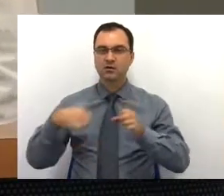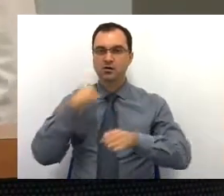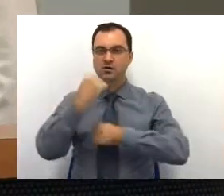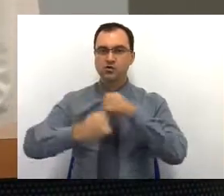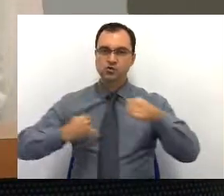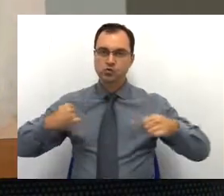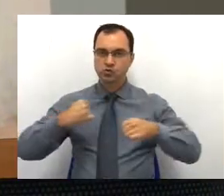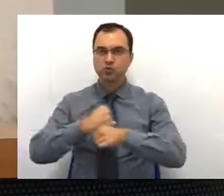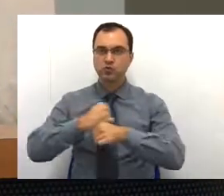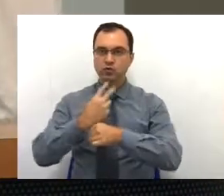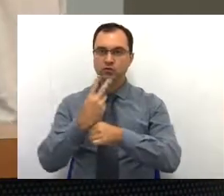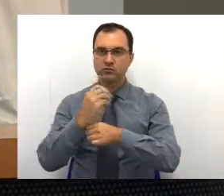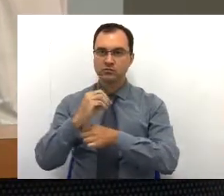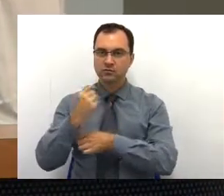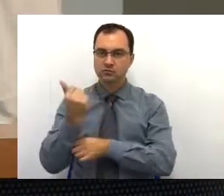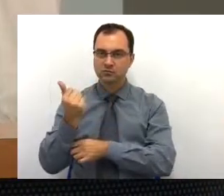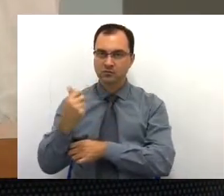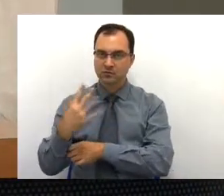2014.